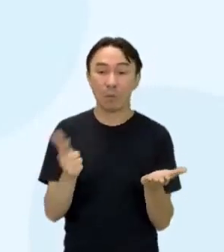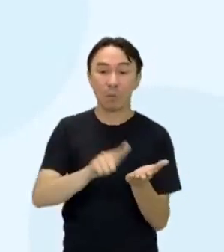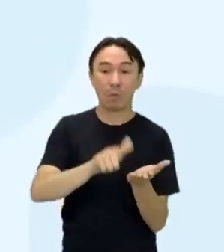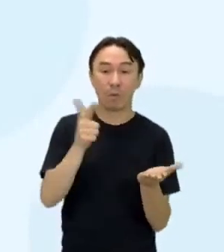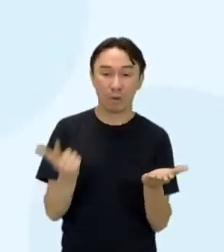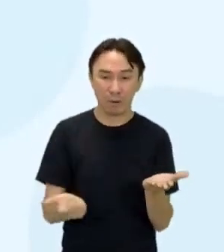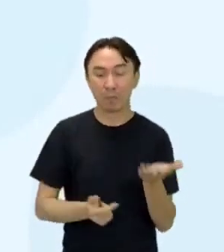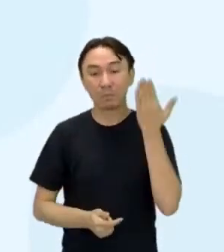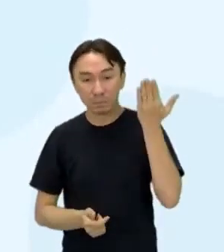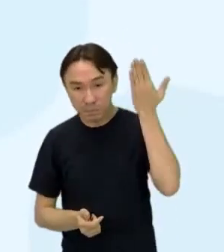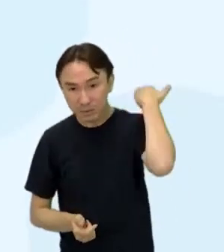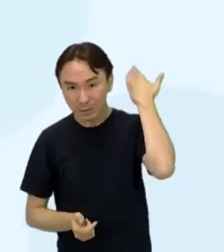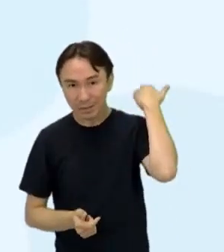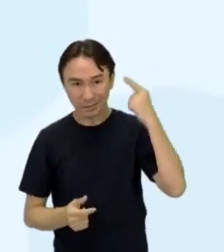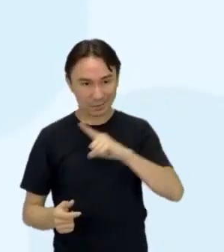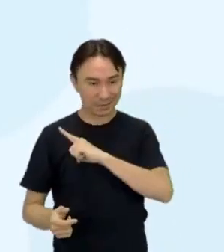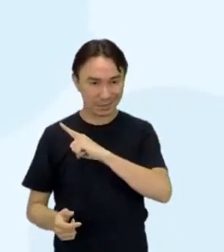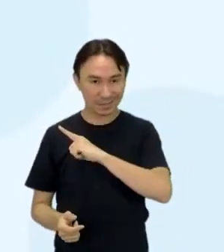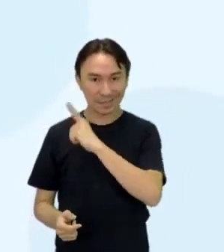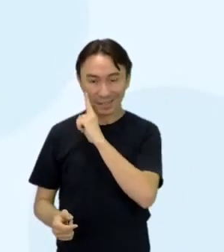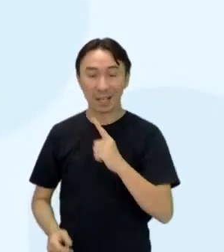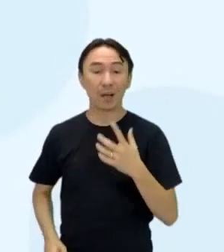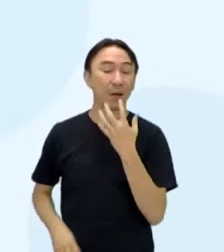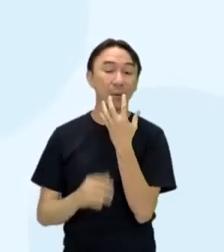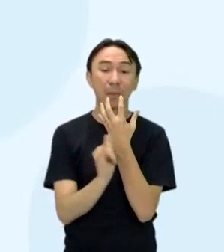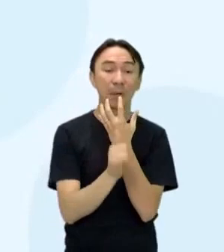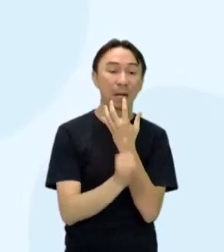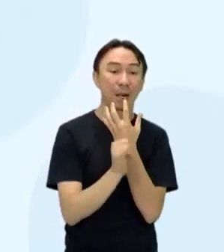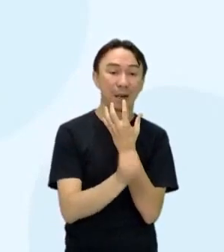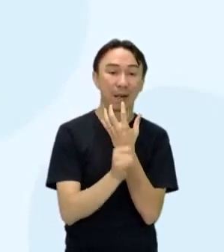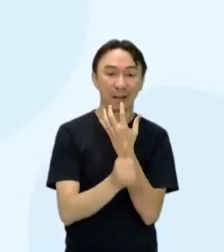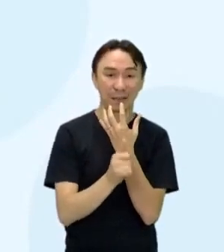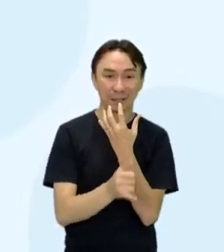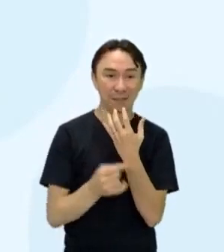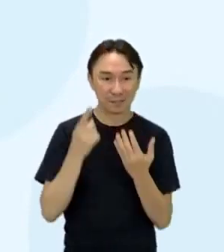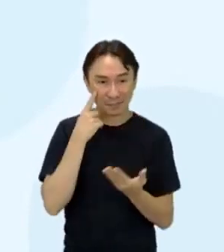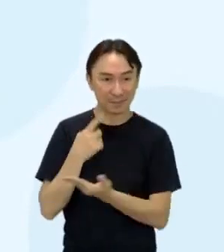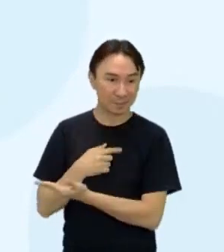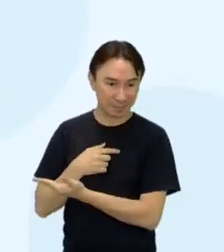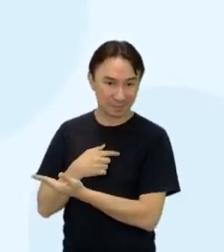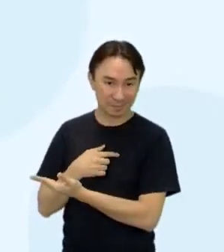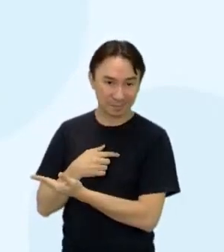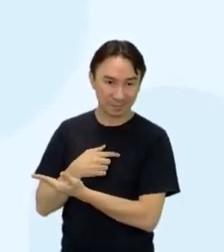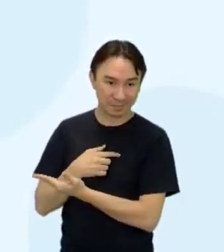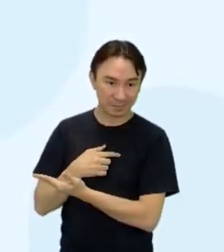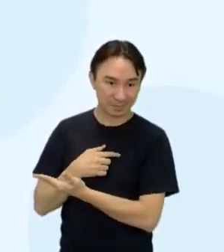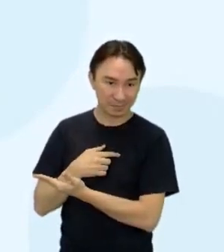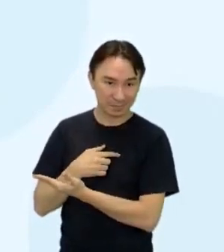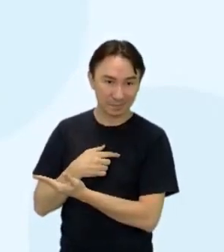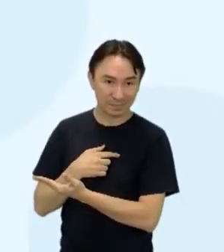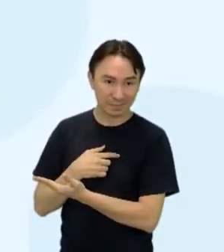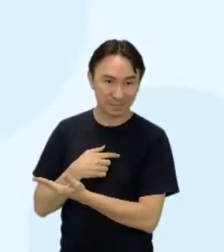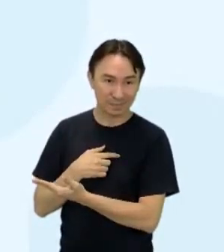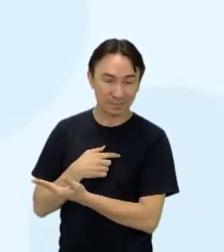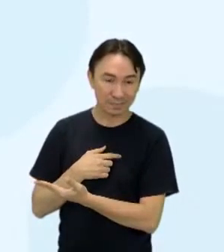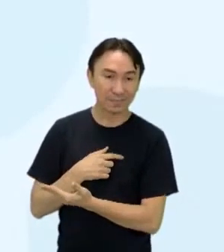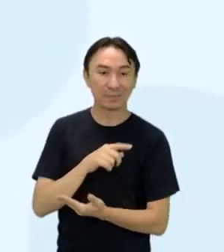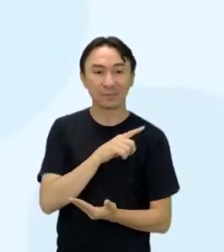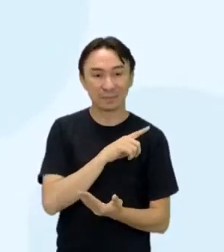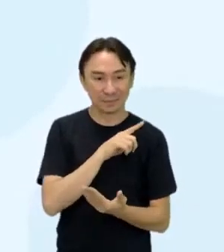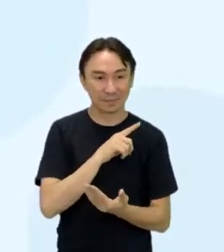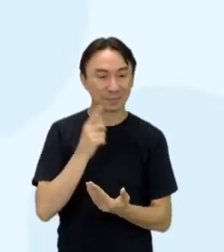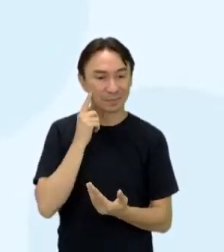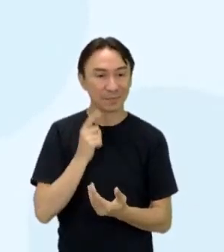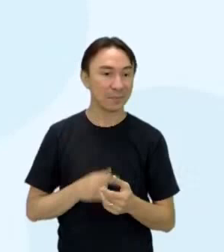crônica Bala de Estalo, né? E aí eu peguei um trecho recortado no jornal. Tá lá, ó. Bala de Estalo, né?